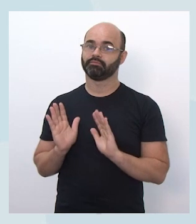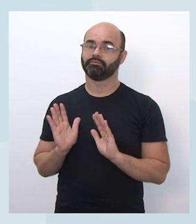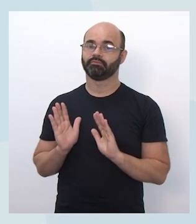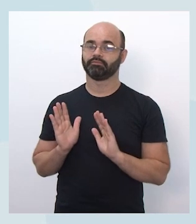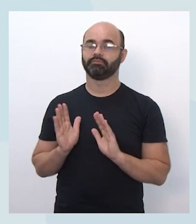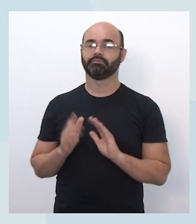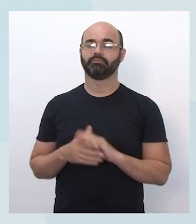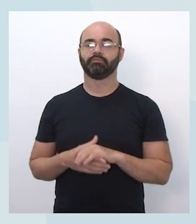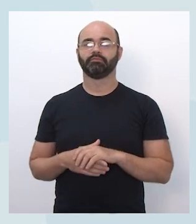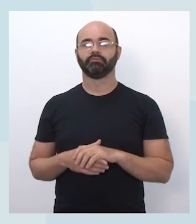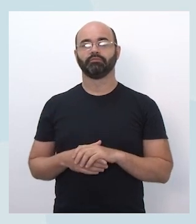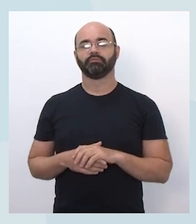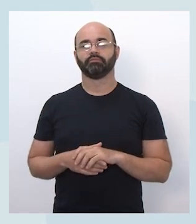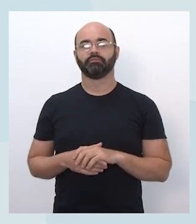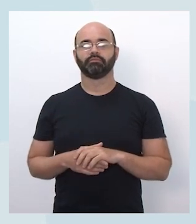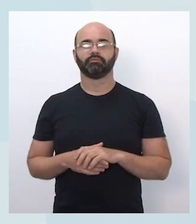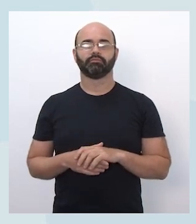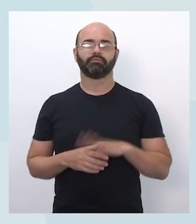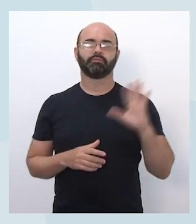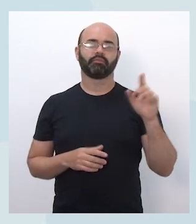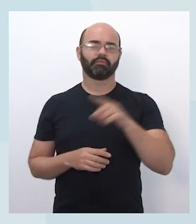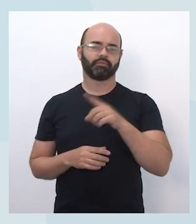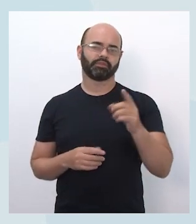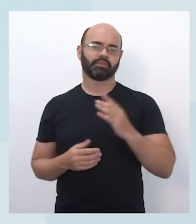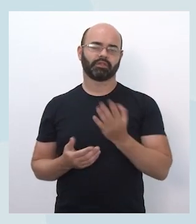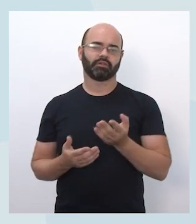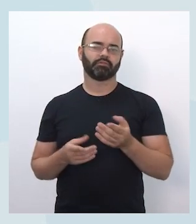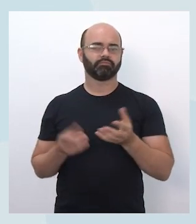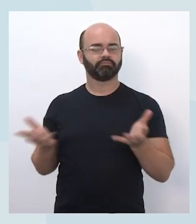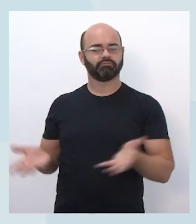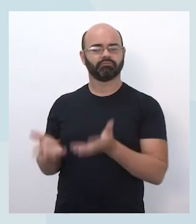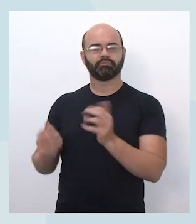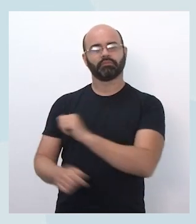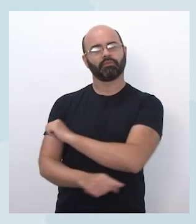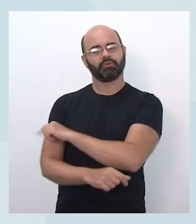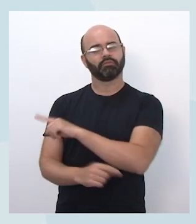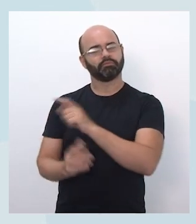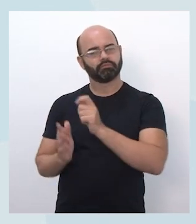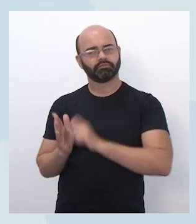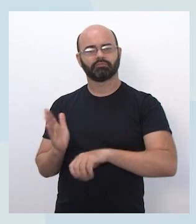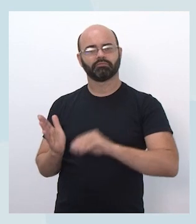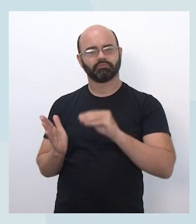mas a gente gostaria que vocês também ajudassem a incentivá-los a se inscrever.